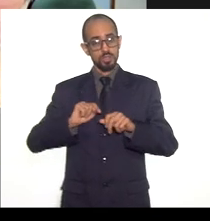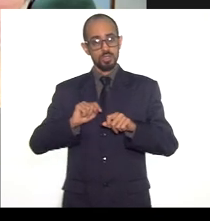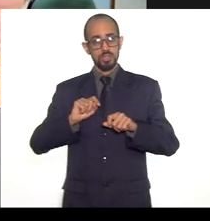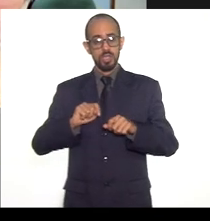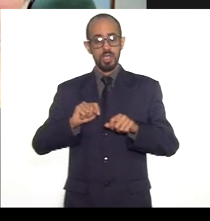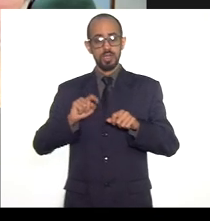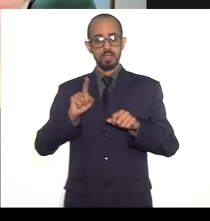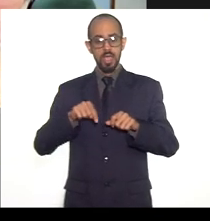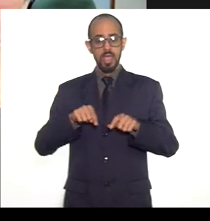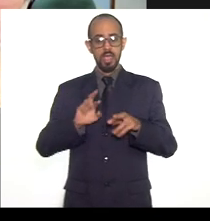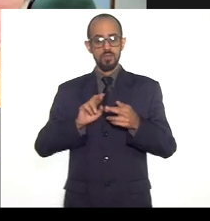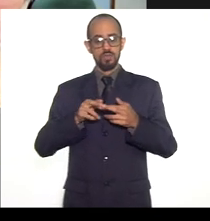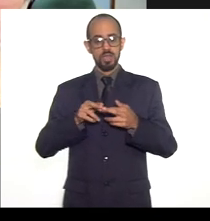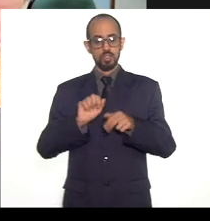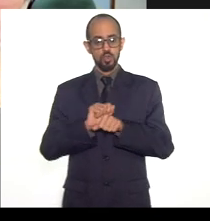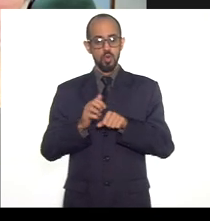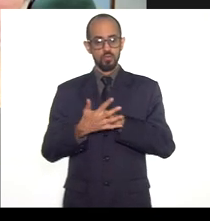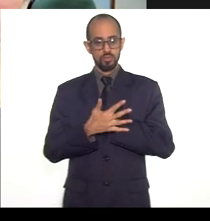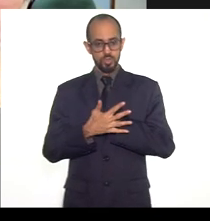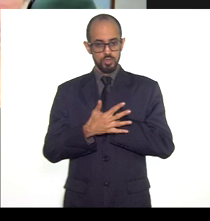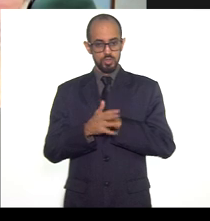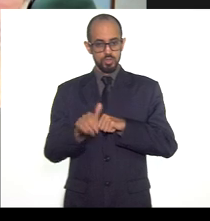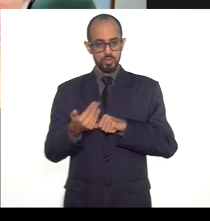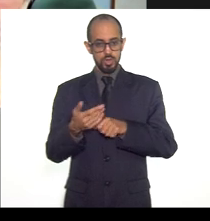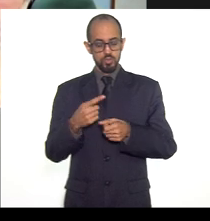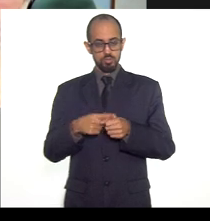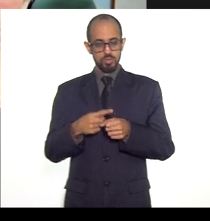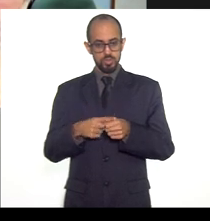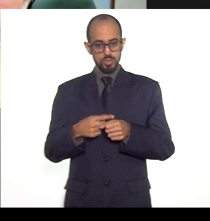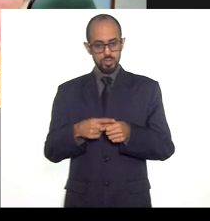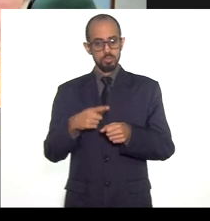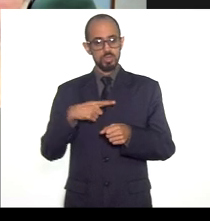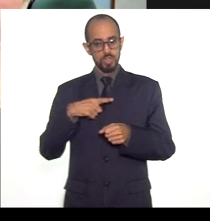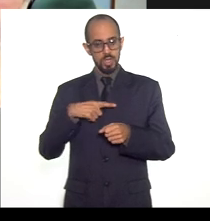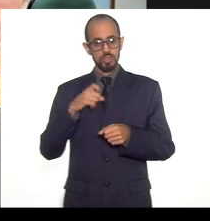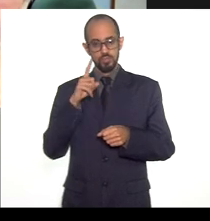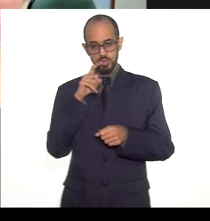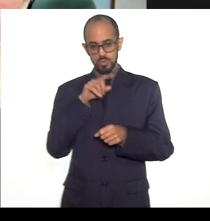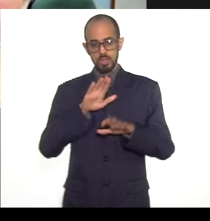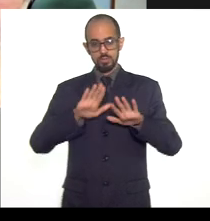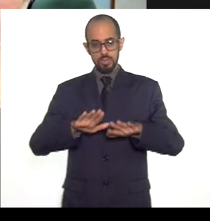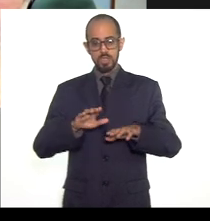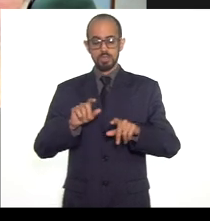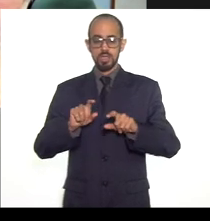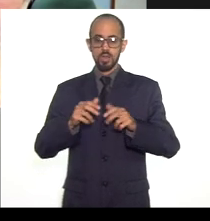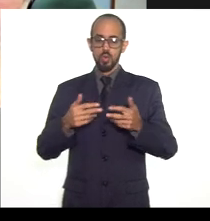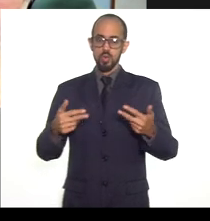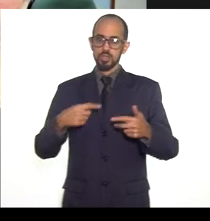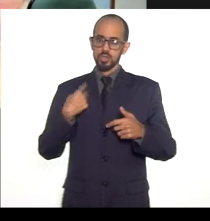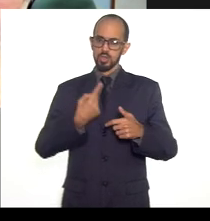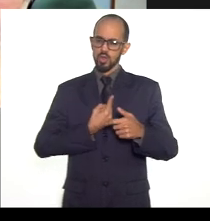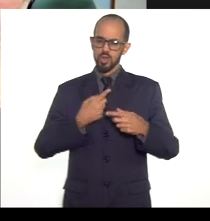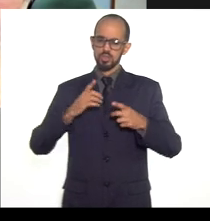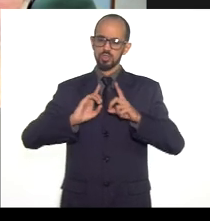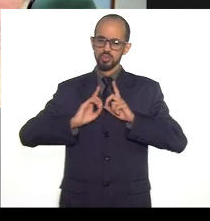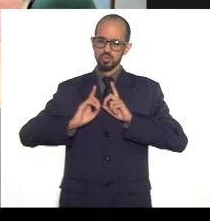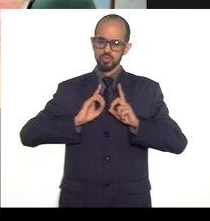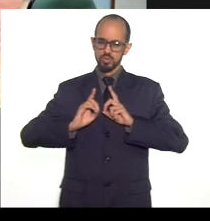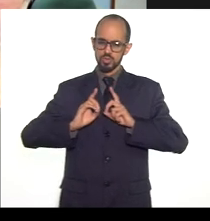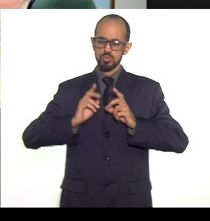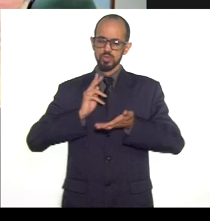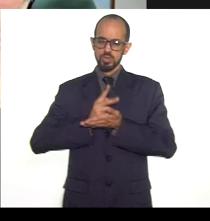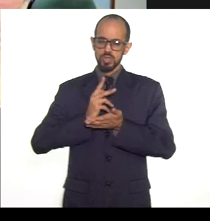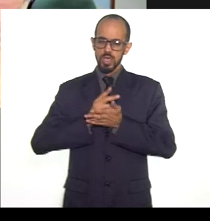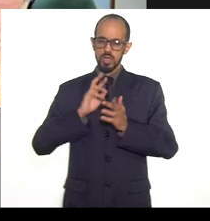referência para a COVID então os municípios estão com essa dificuldade mas esses são coisas que a gente discute né sempre nas nossas